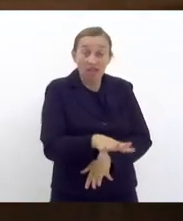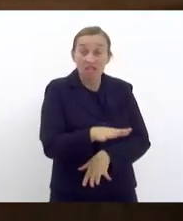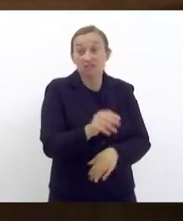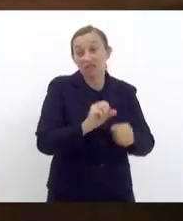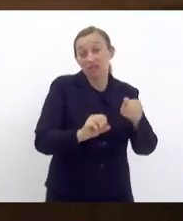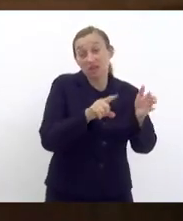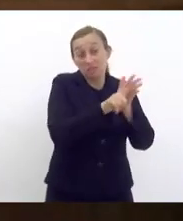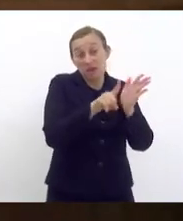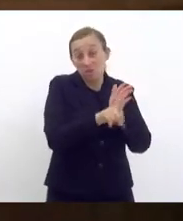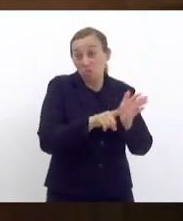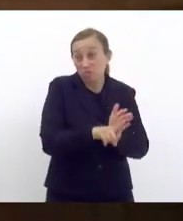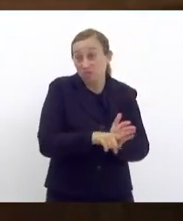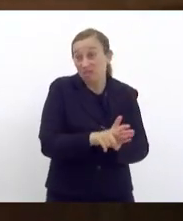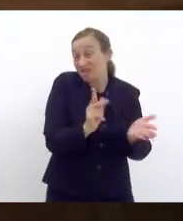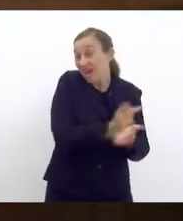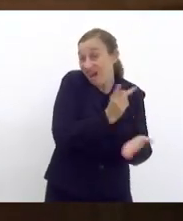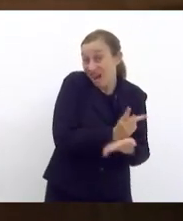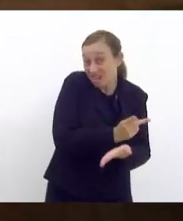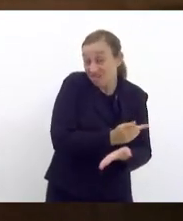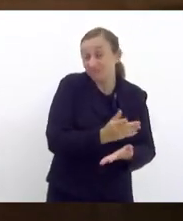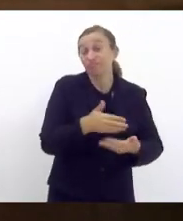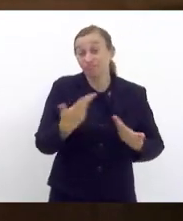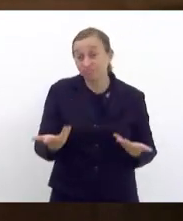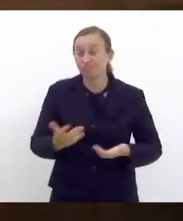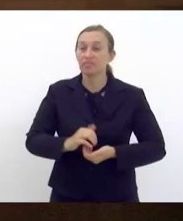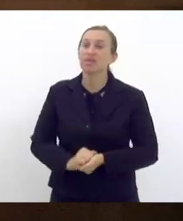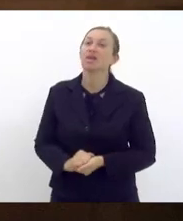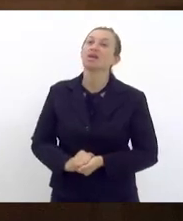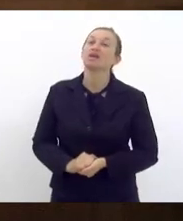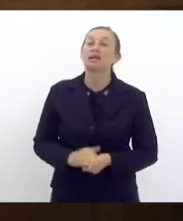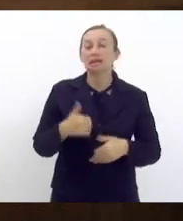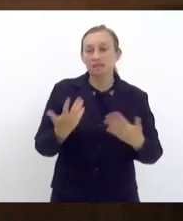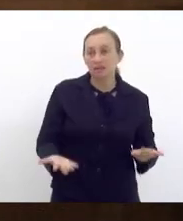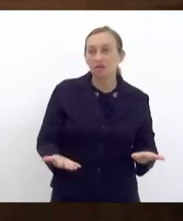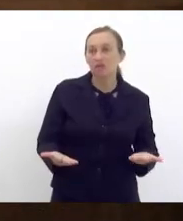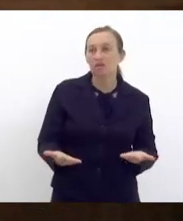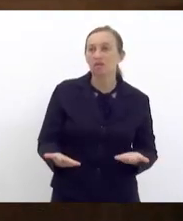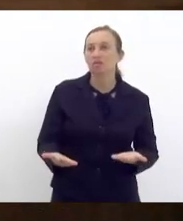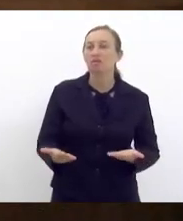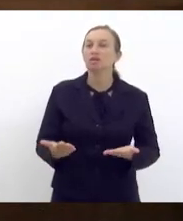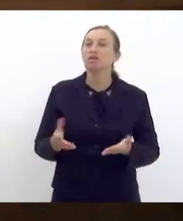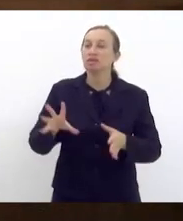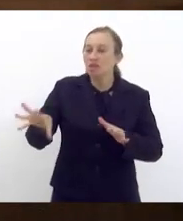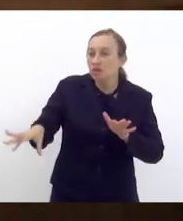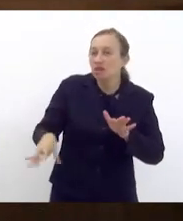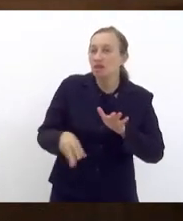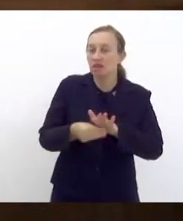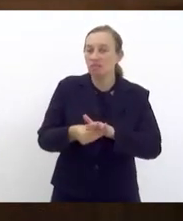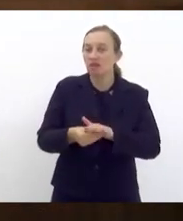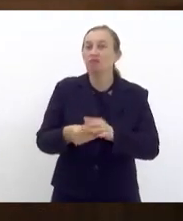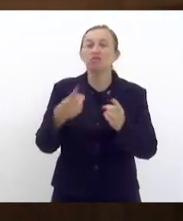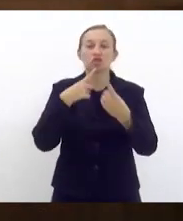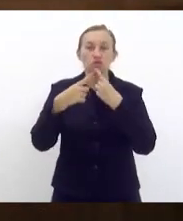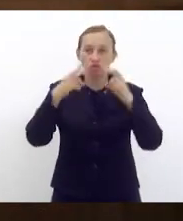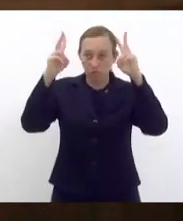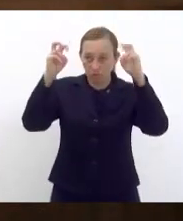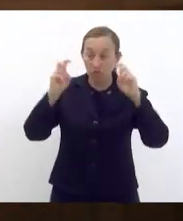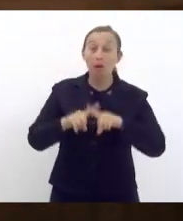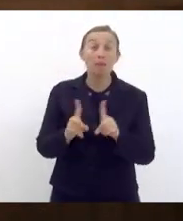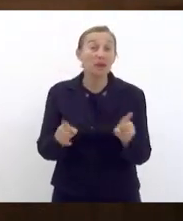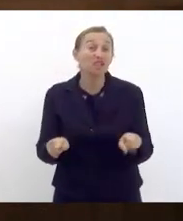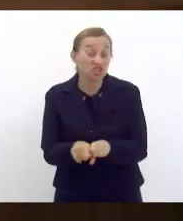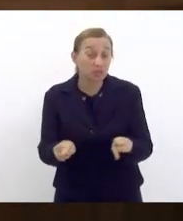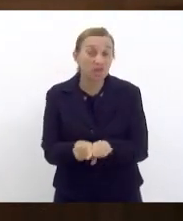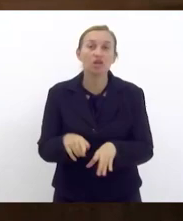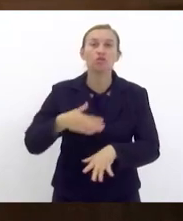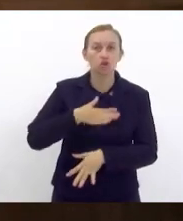errada. Então, mas fiz emenda para isso, vou discutir a matéria. Mas também